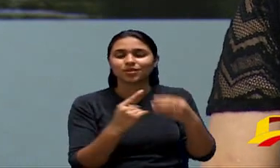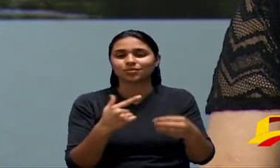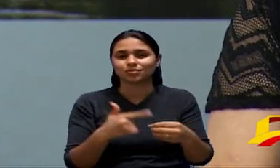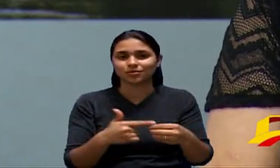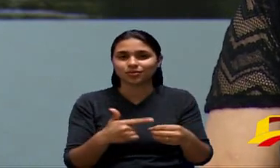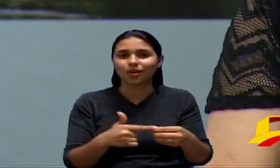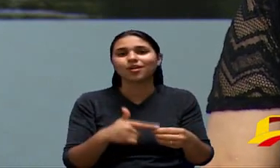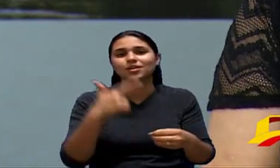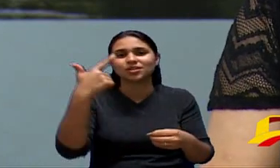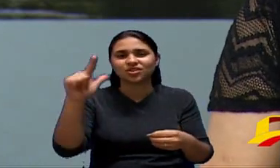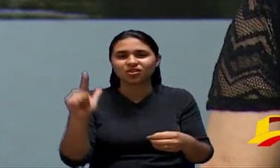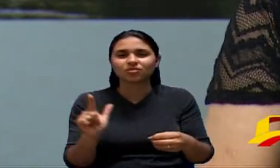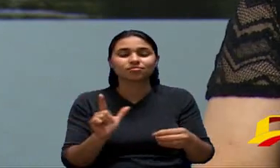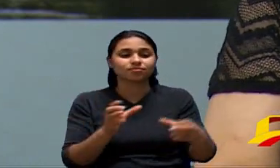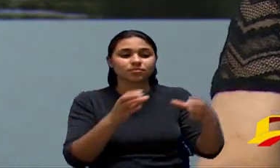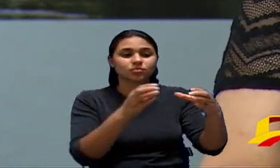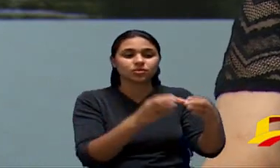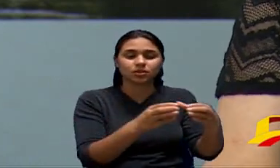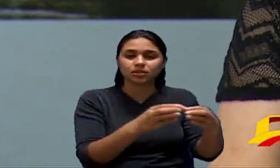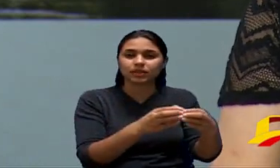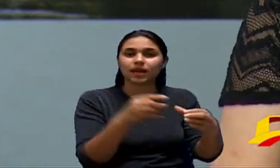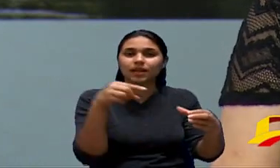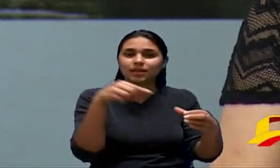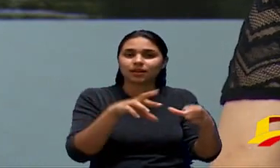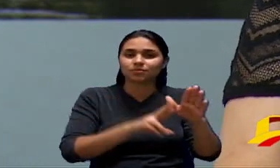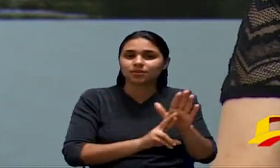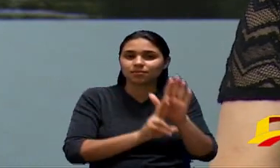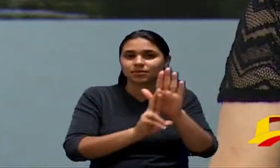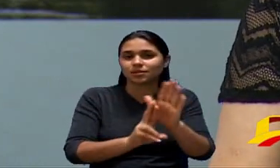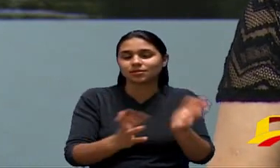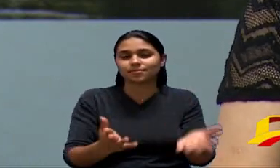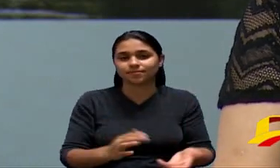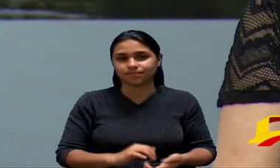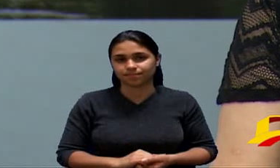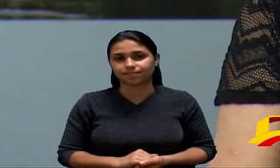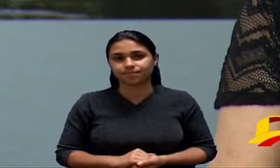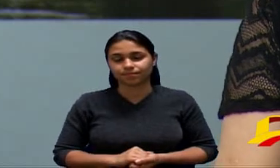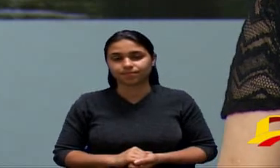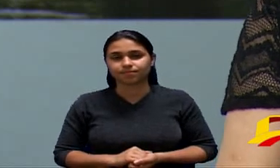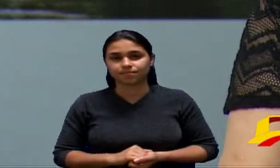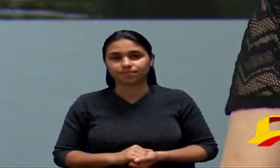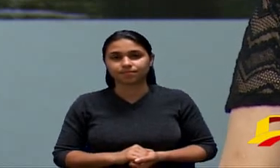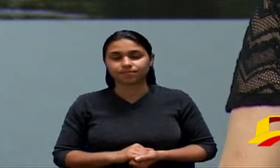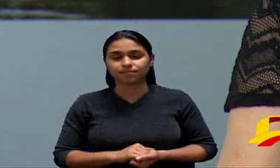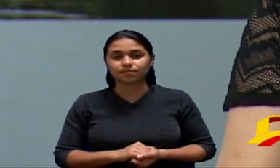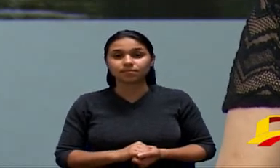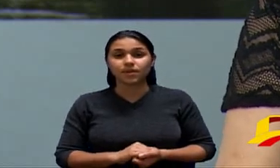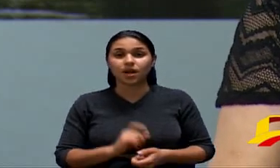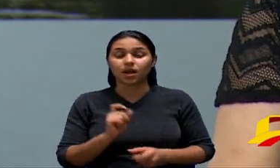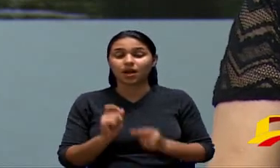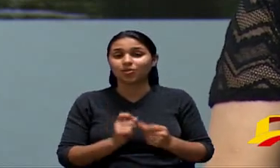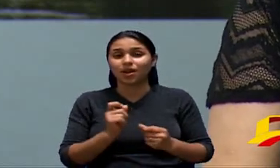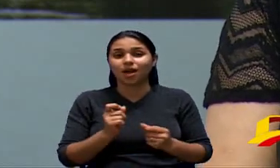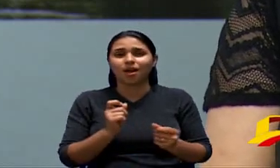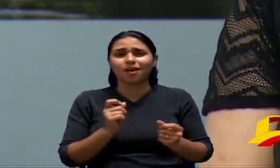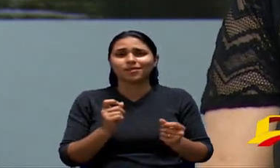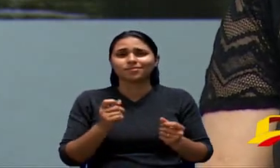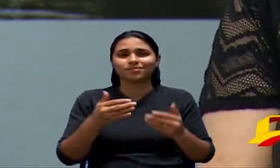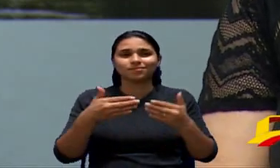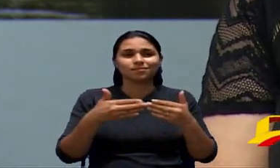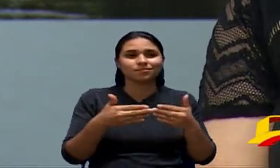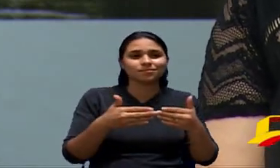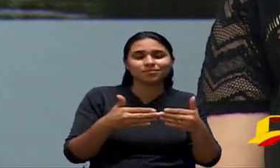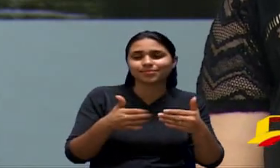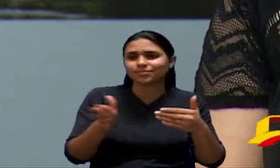do que o que menciona que isso abre outras frentes de trabalho eu acho